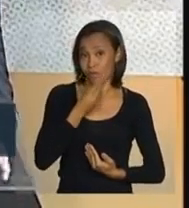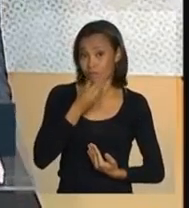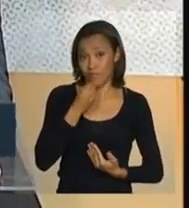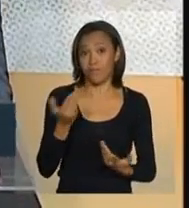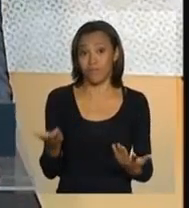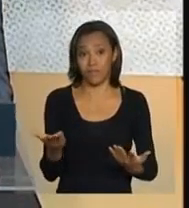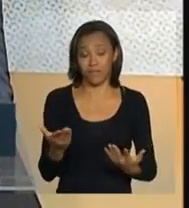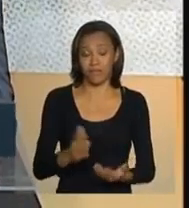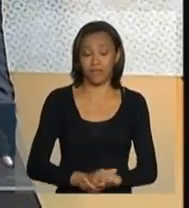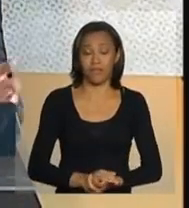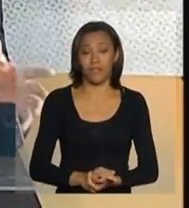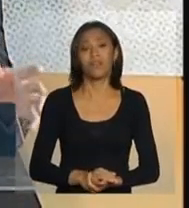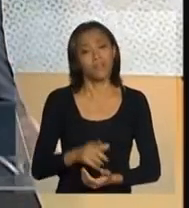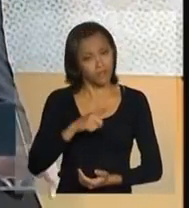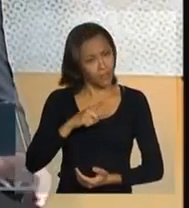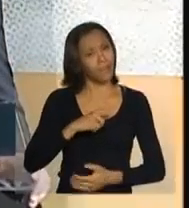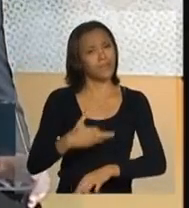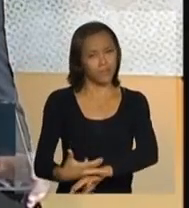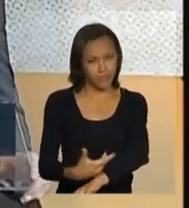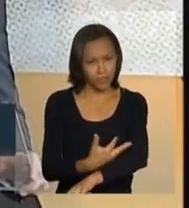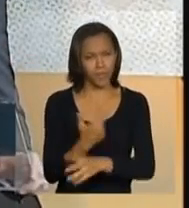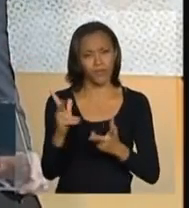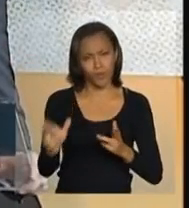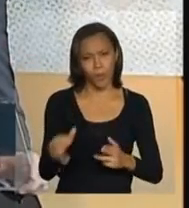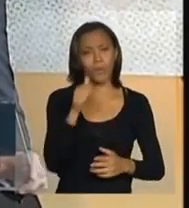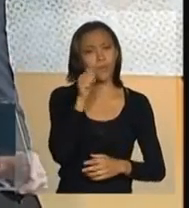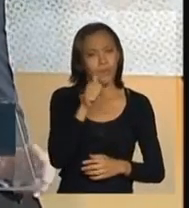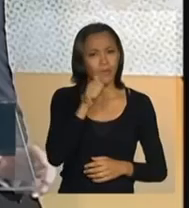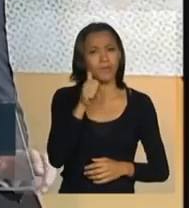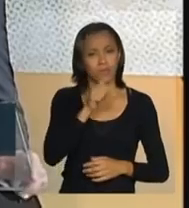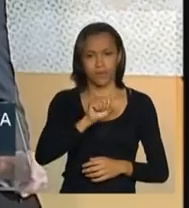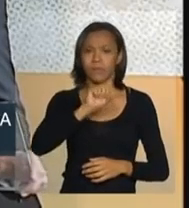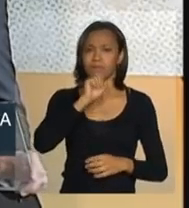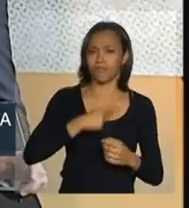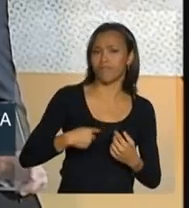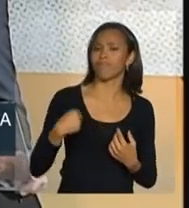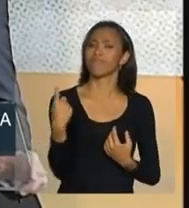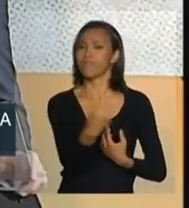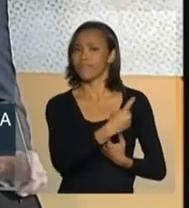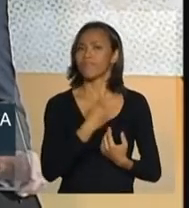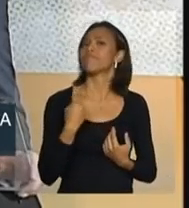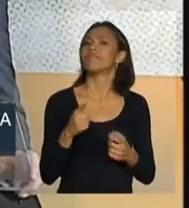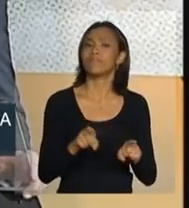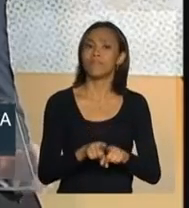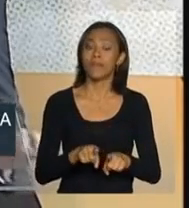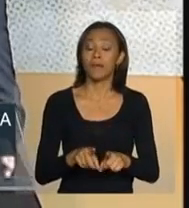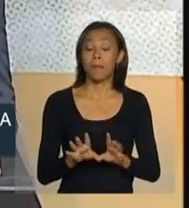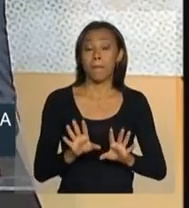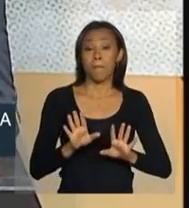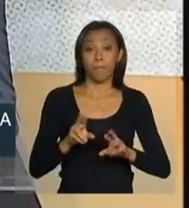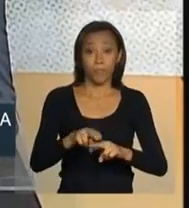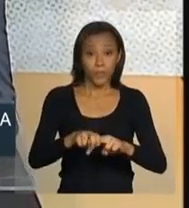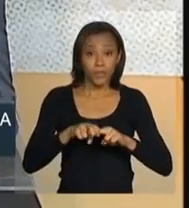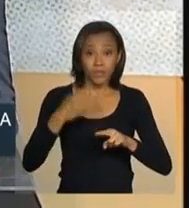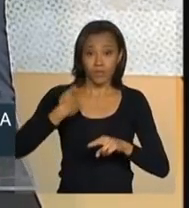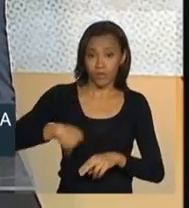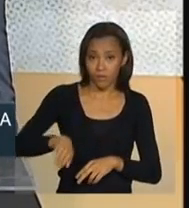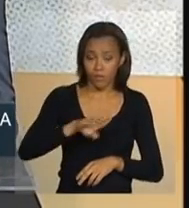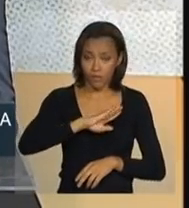também tenhamos essa mesma sensibilidade. E por isso que nós,